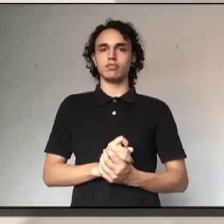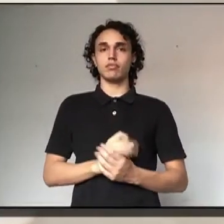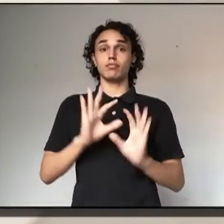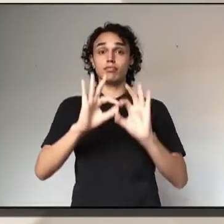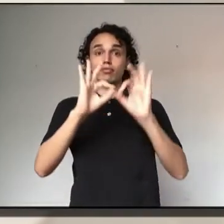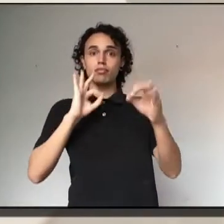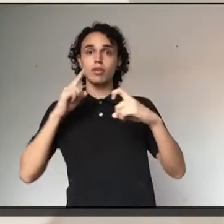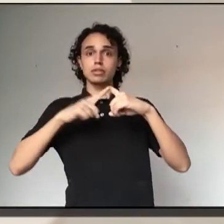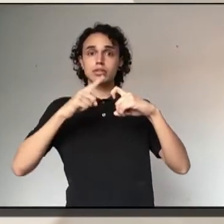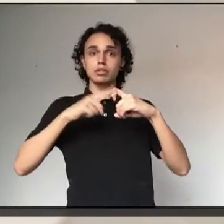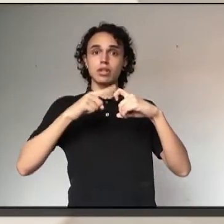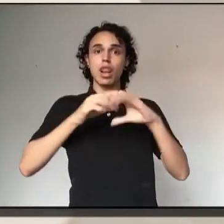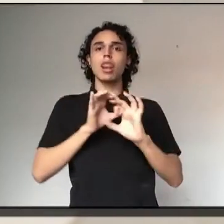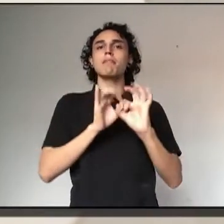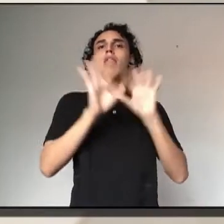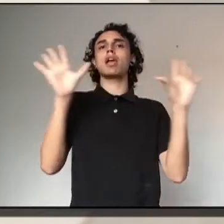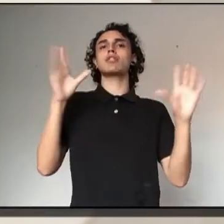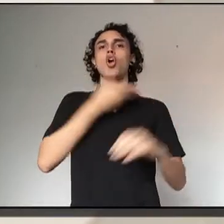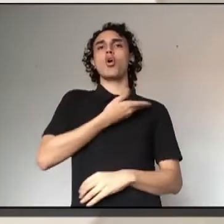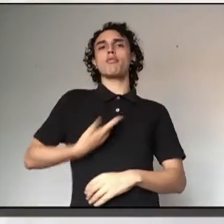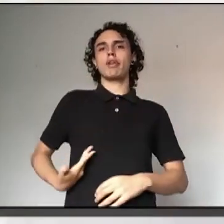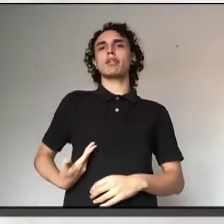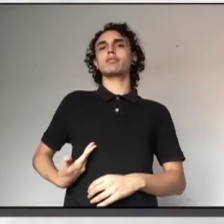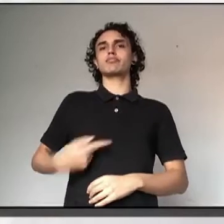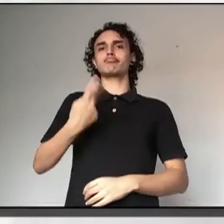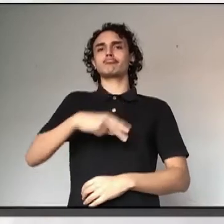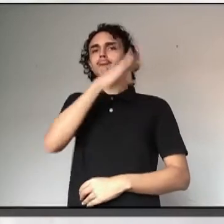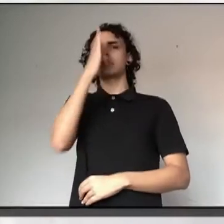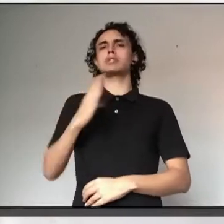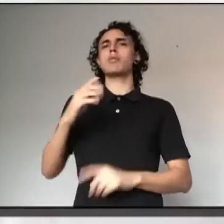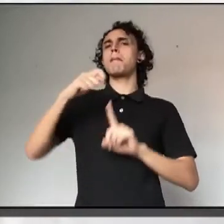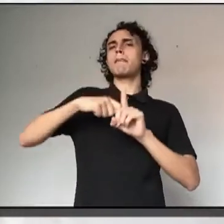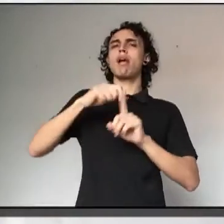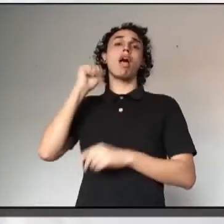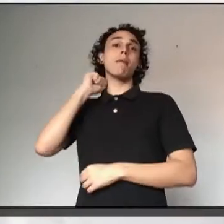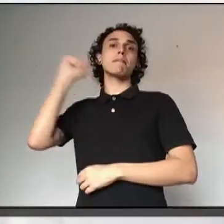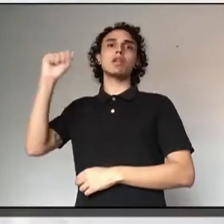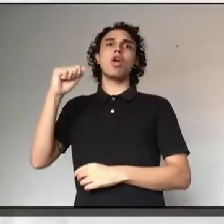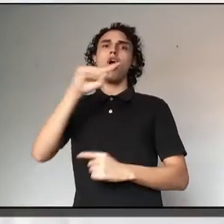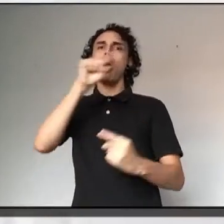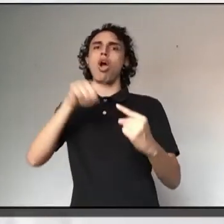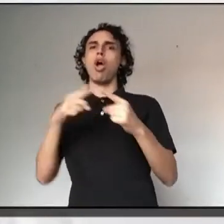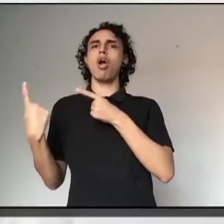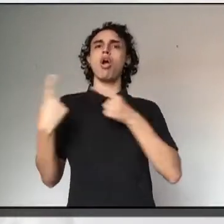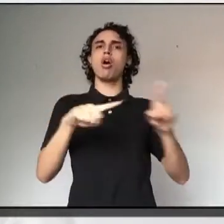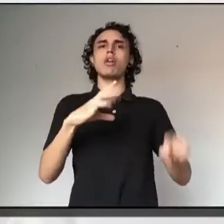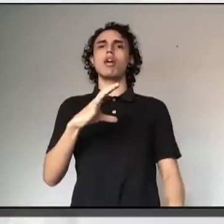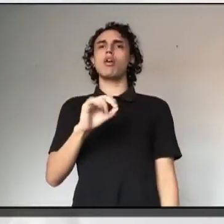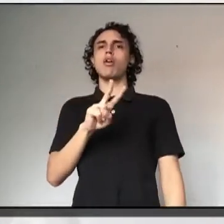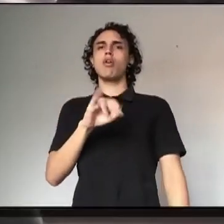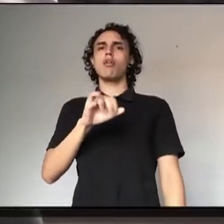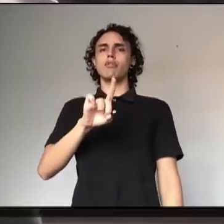autorizado pelo governo brasileiro em abril deste ano com o objetivo de combater a pandemia de covid-19.